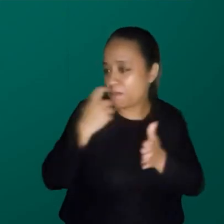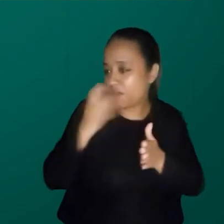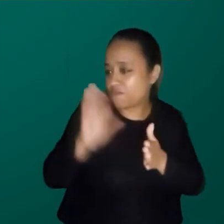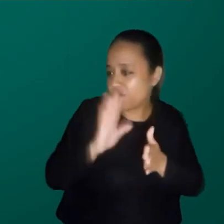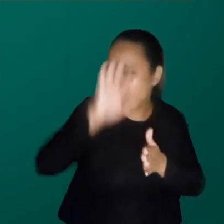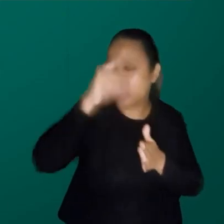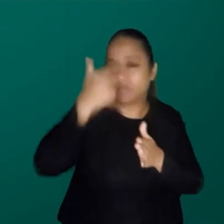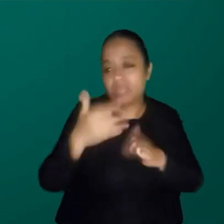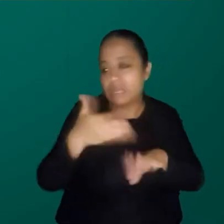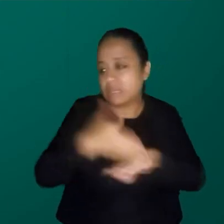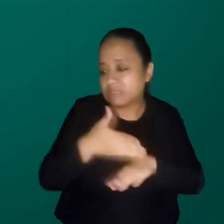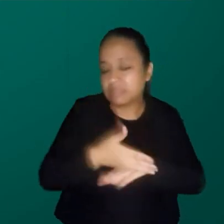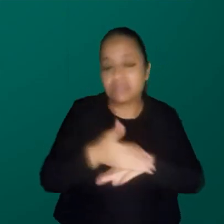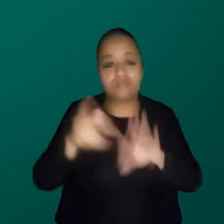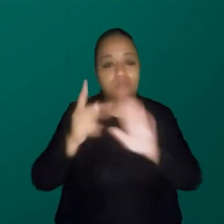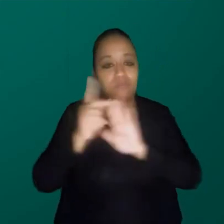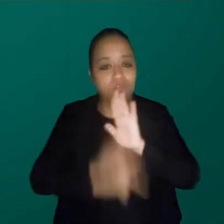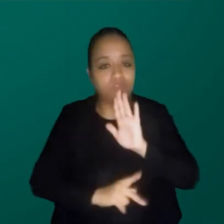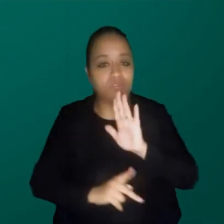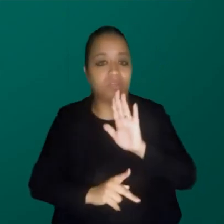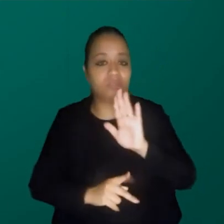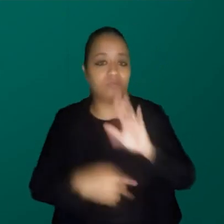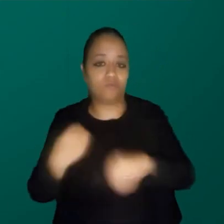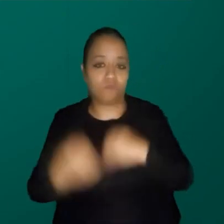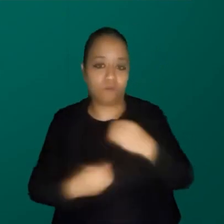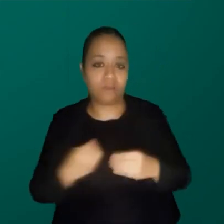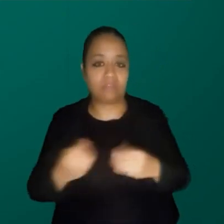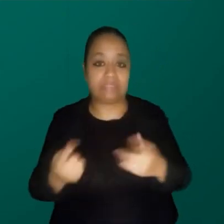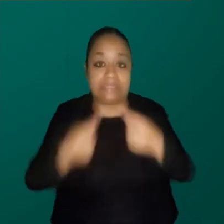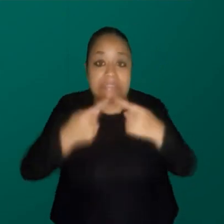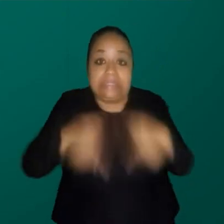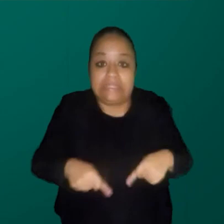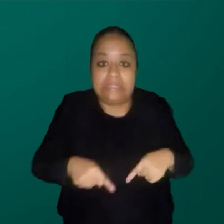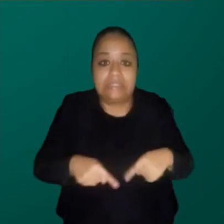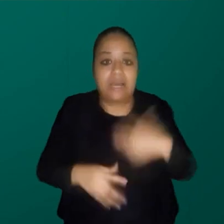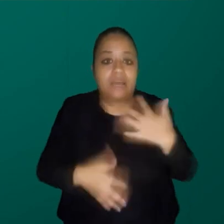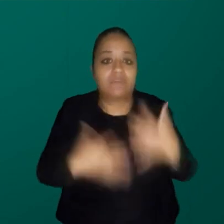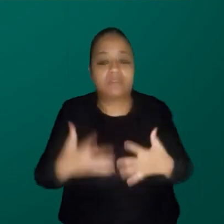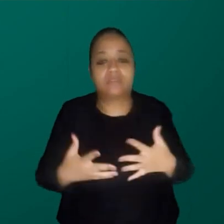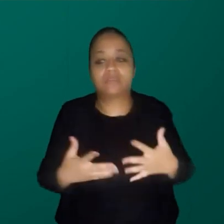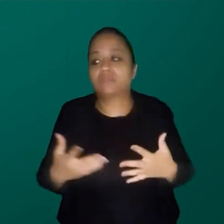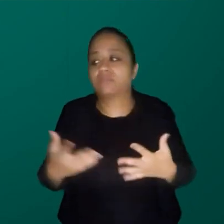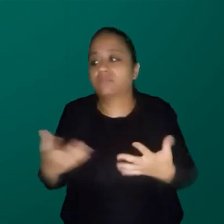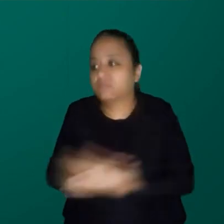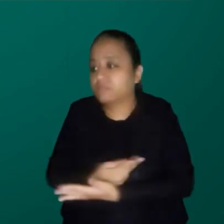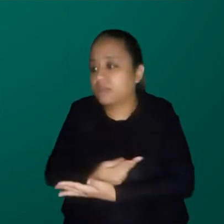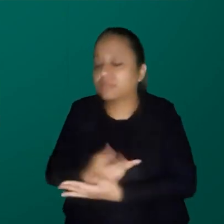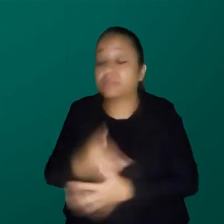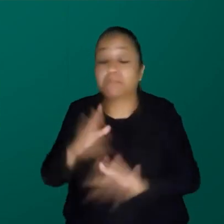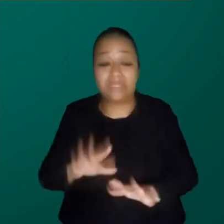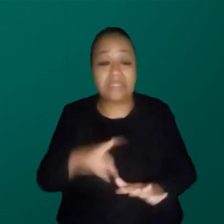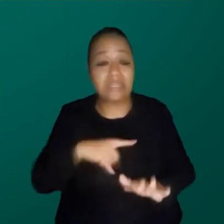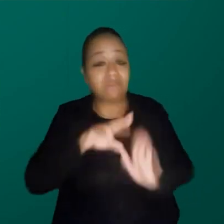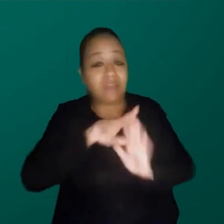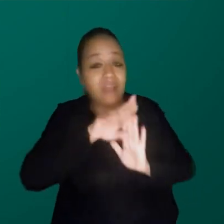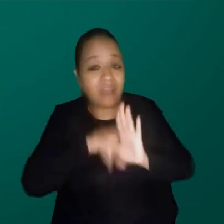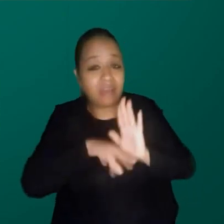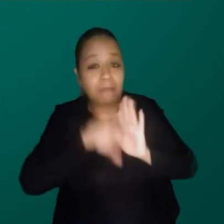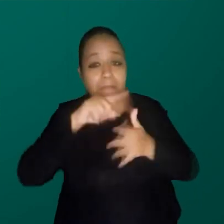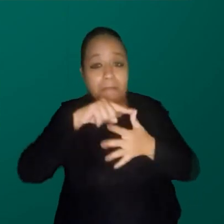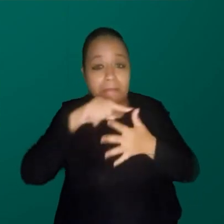tem acesso a esse tipo de projeto, o impacto que a gente consegue ver é muito maior. Mas a gente tem uma série de